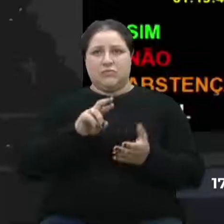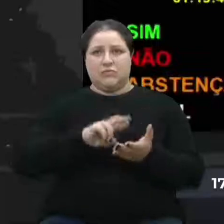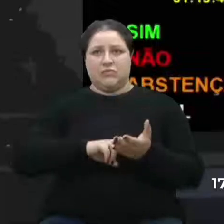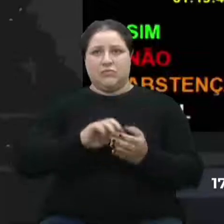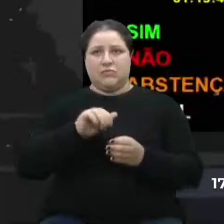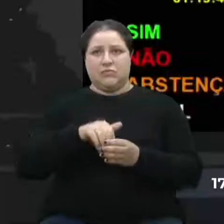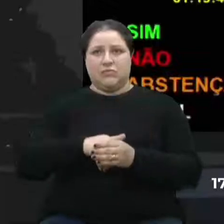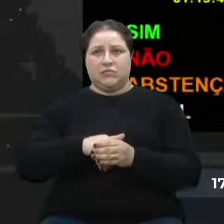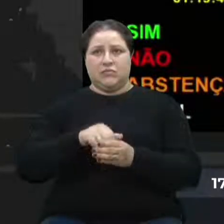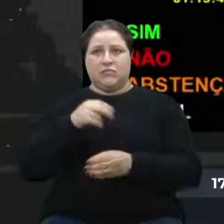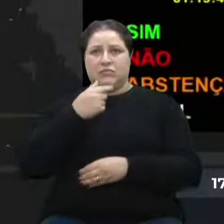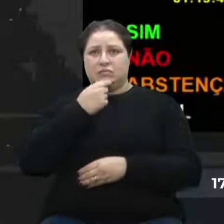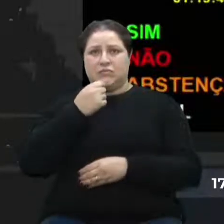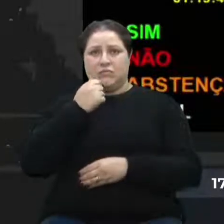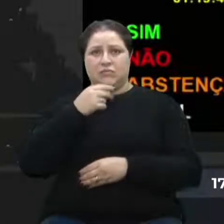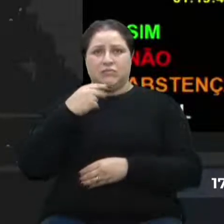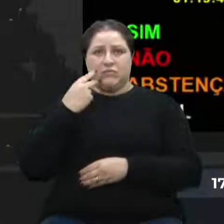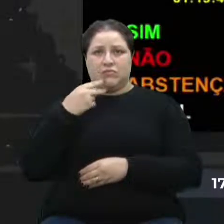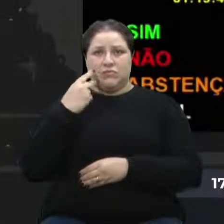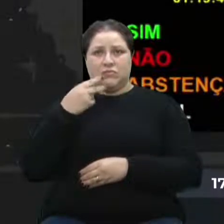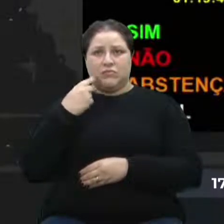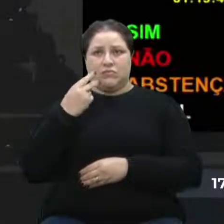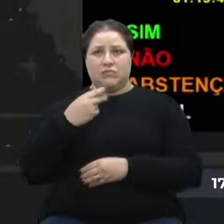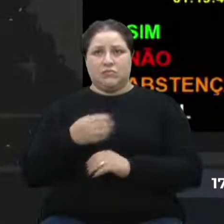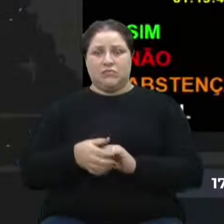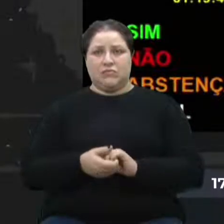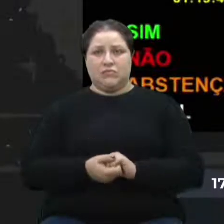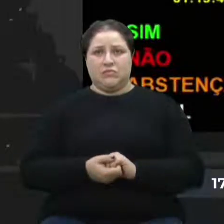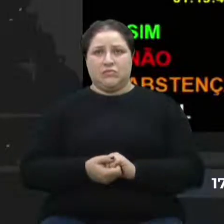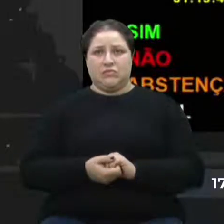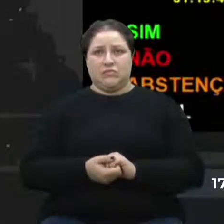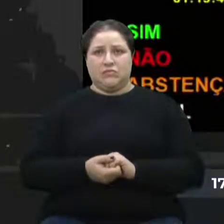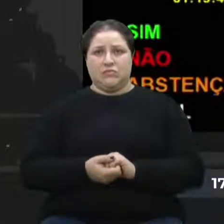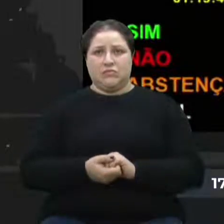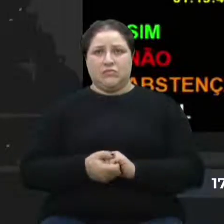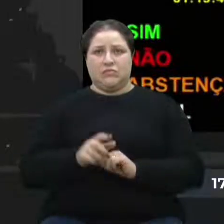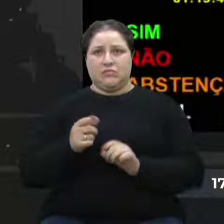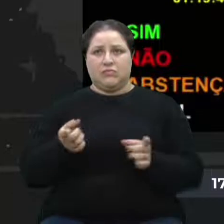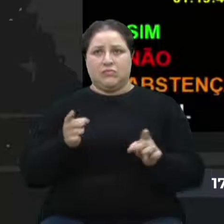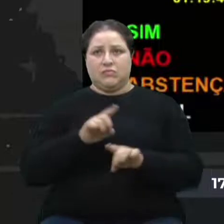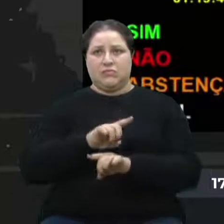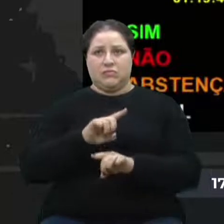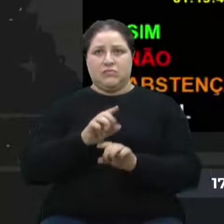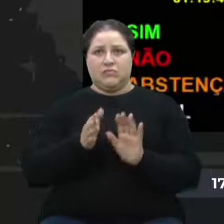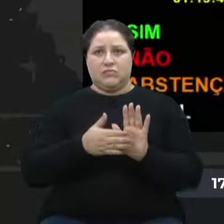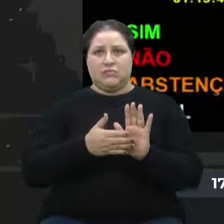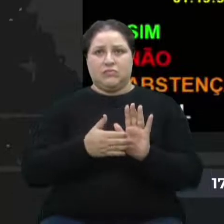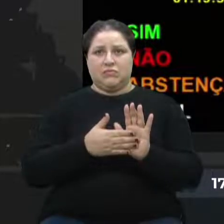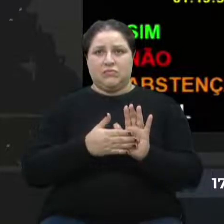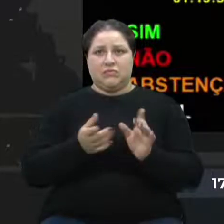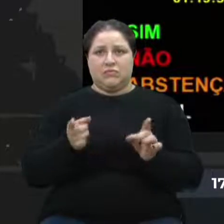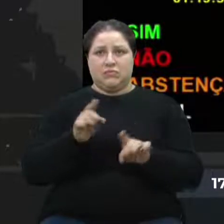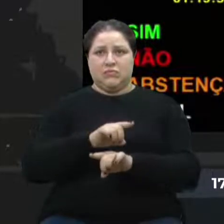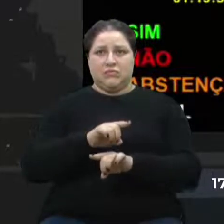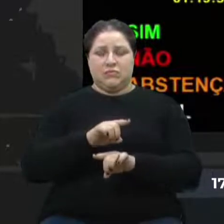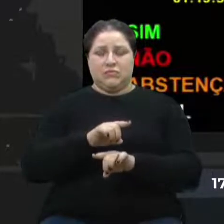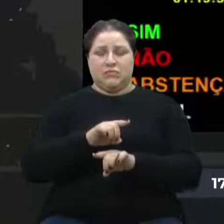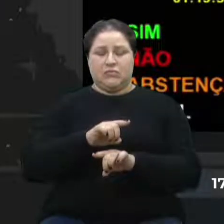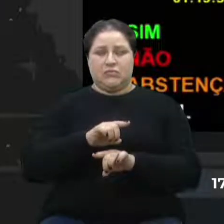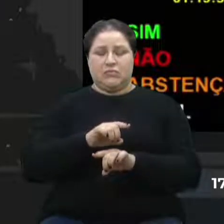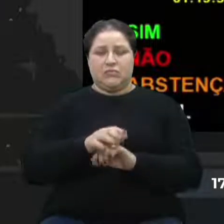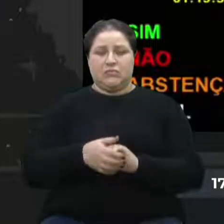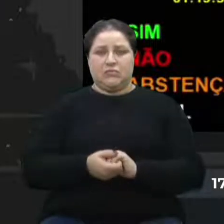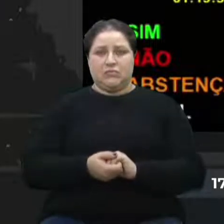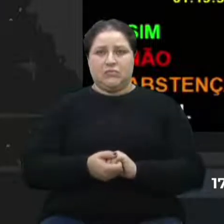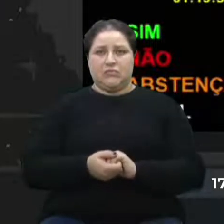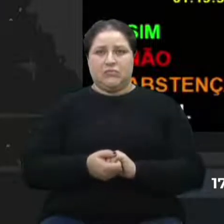Votos das vereadoras... Sim, está votando em versão de pauta. Fazemos o registro dos votos das vereadoras e vereadoras que